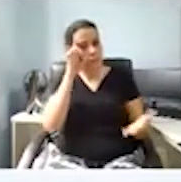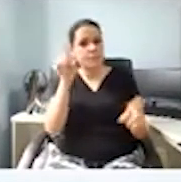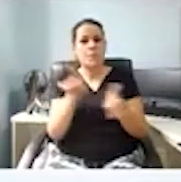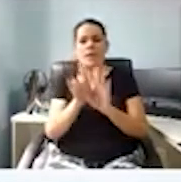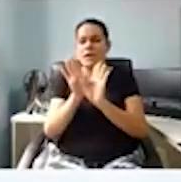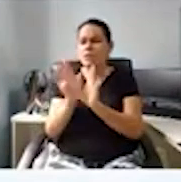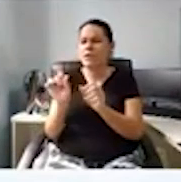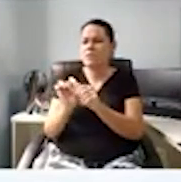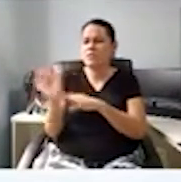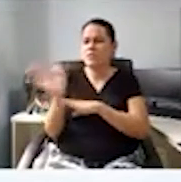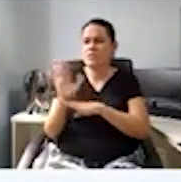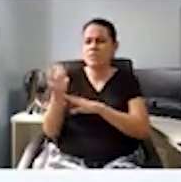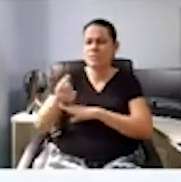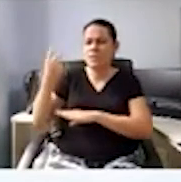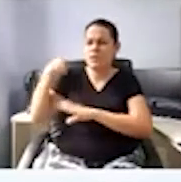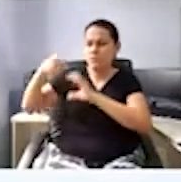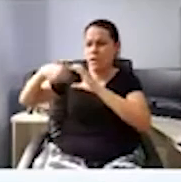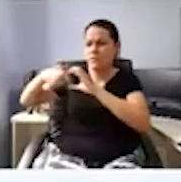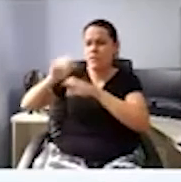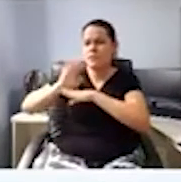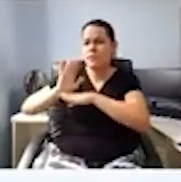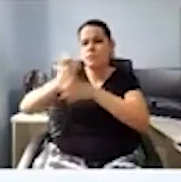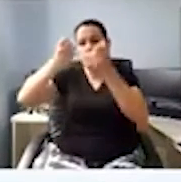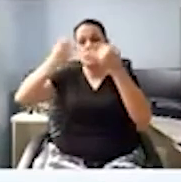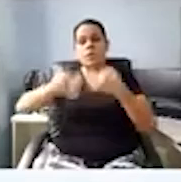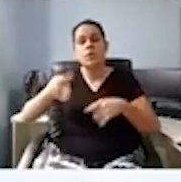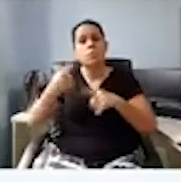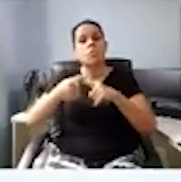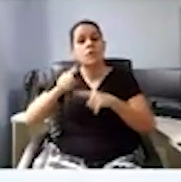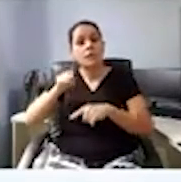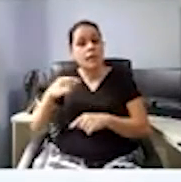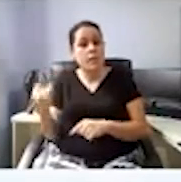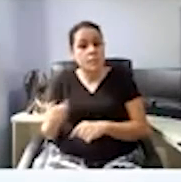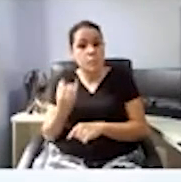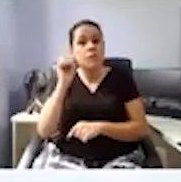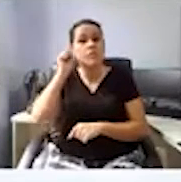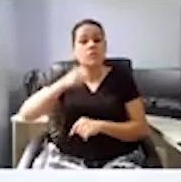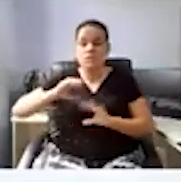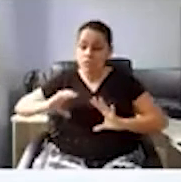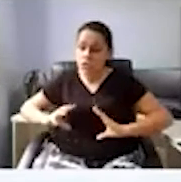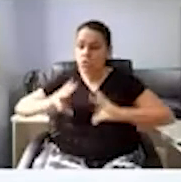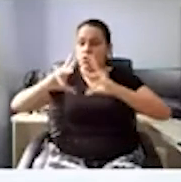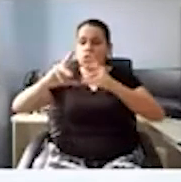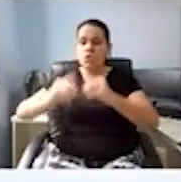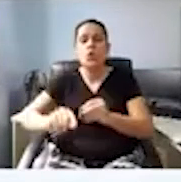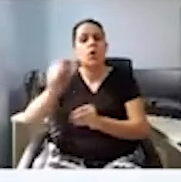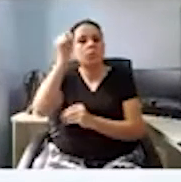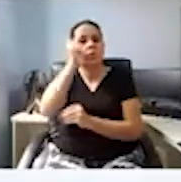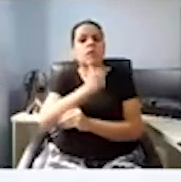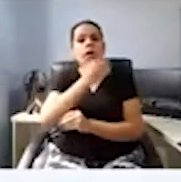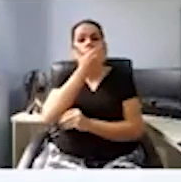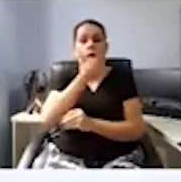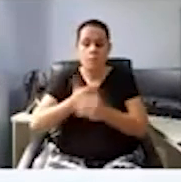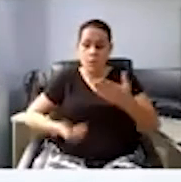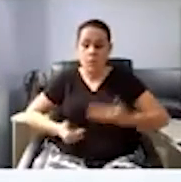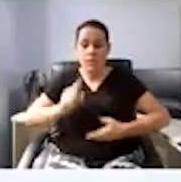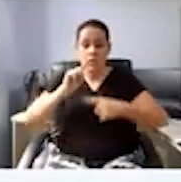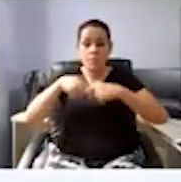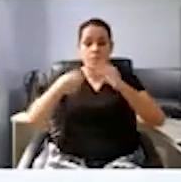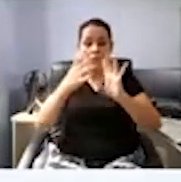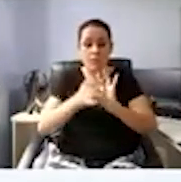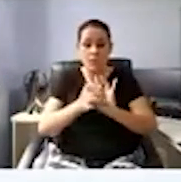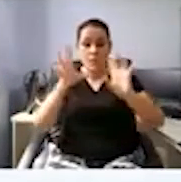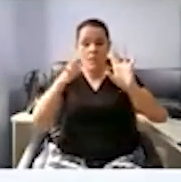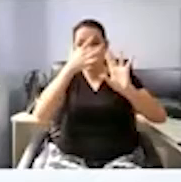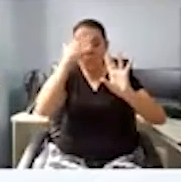fiz esses dias atrás, falei da importância de todos os moradores, a hora que for liberada, importância, no